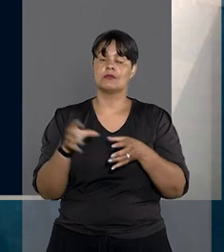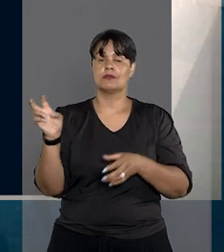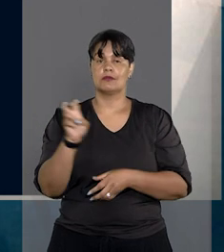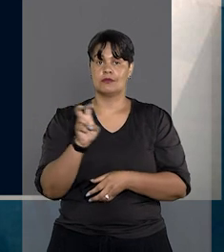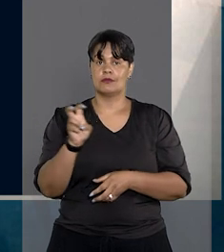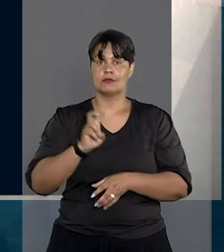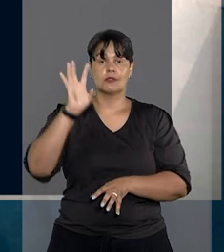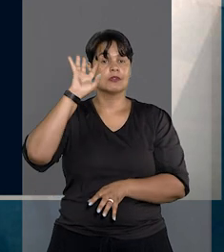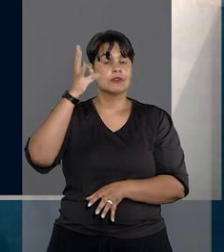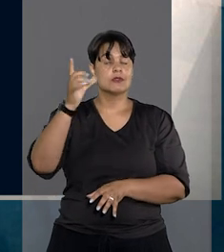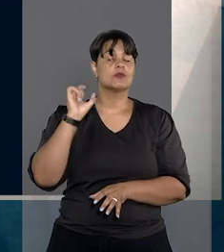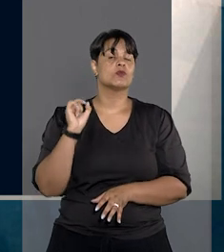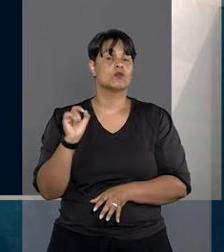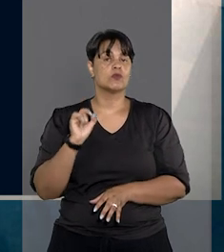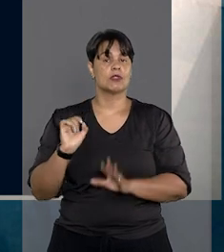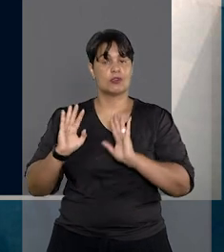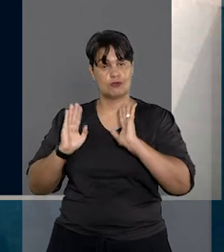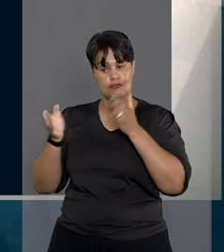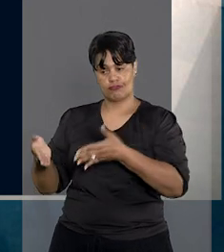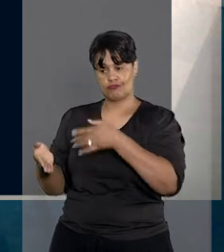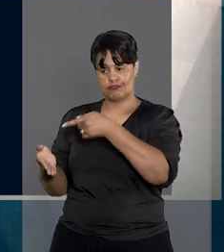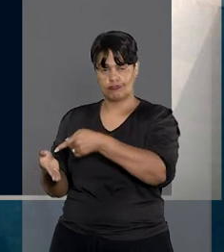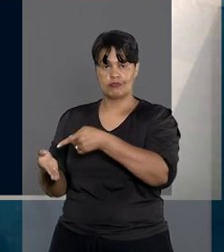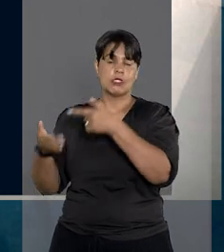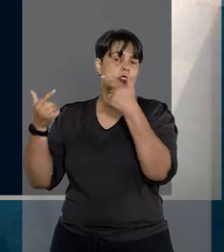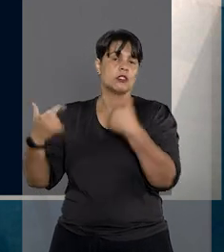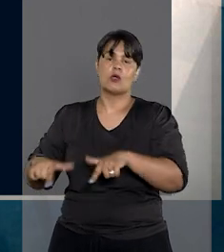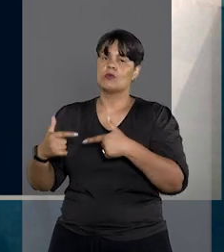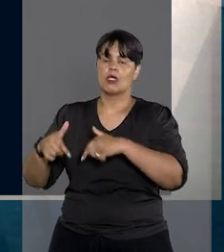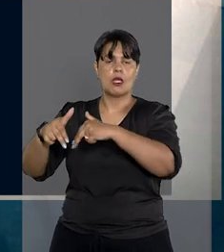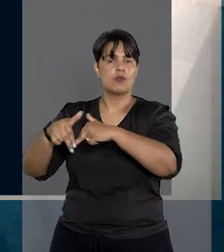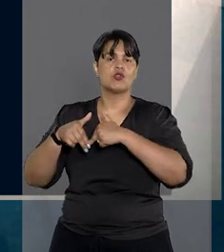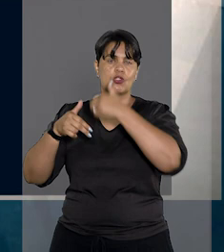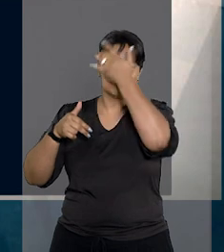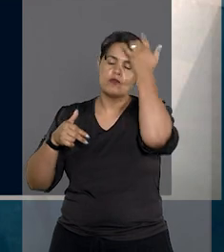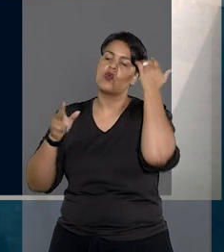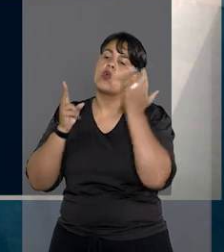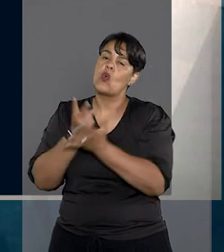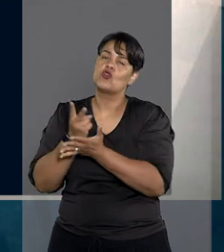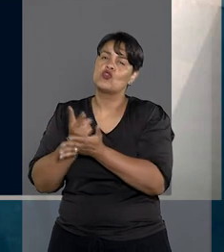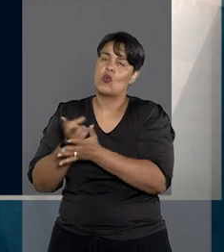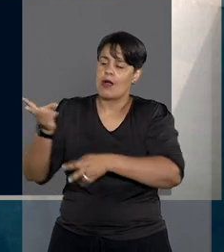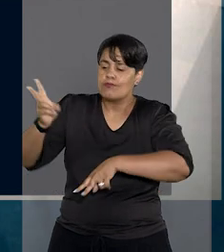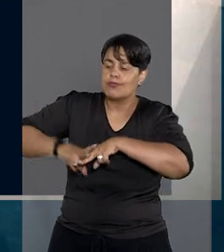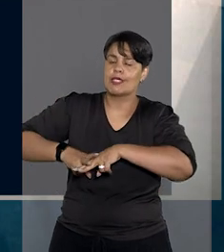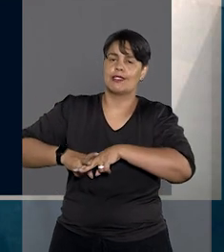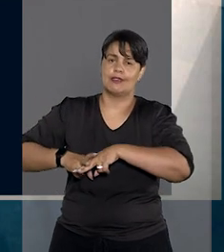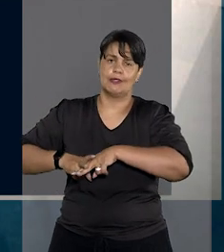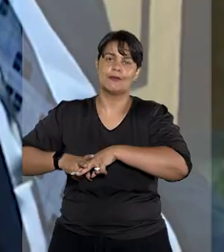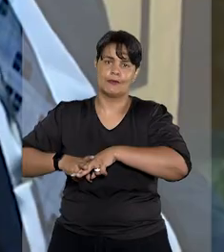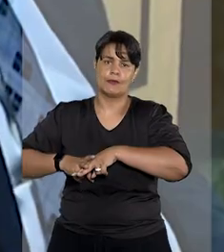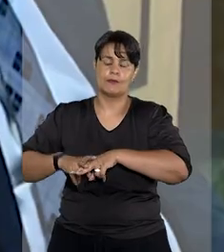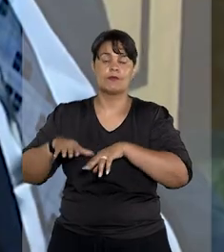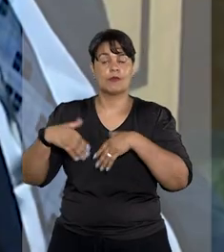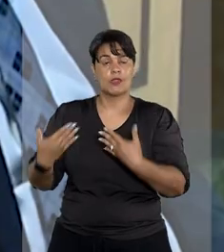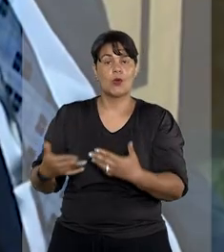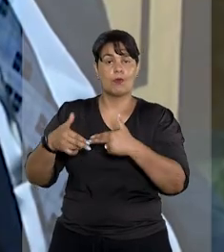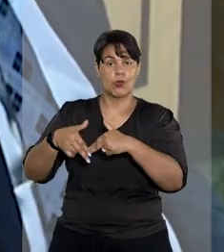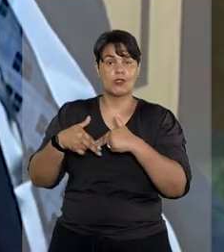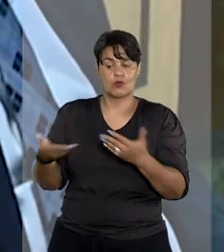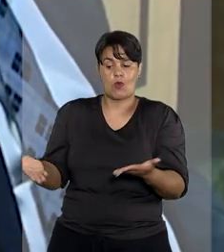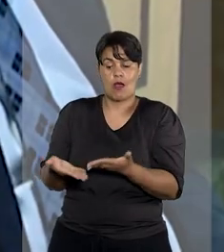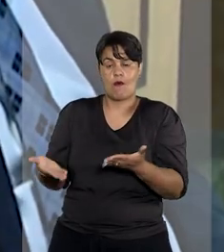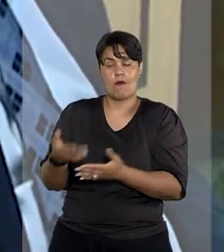considerou que, em relação a ela, não estão mais presentes os requisitos para manter a prisão preventiva. Com a decisão,